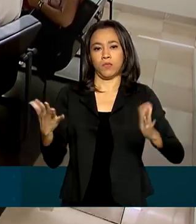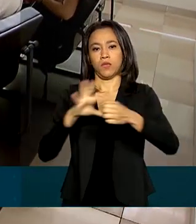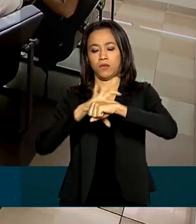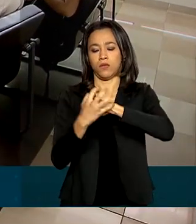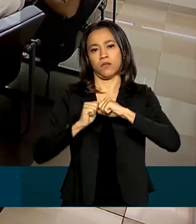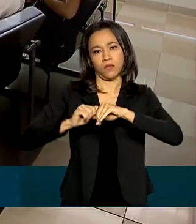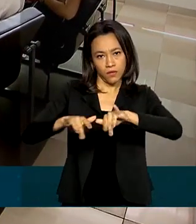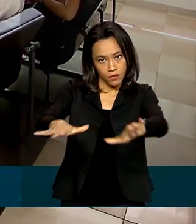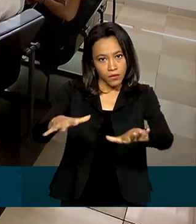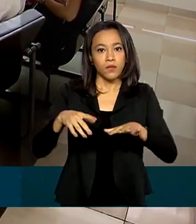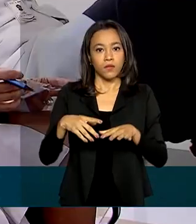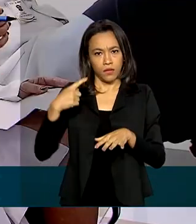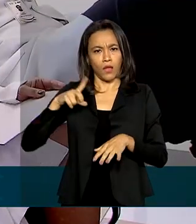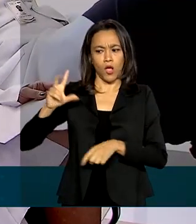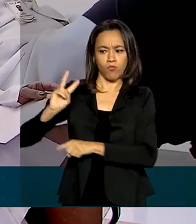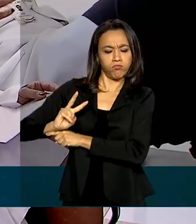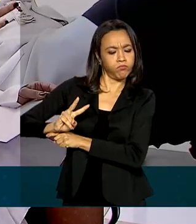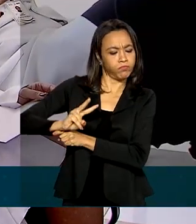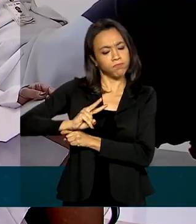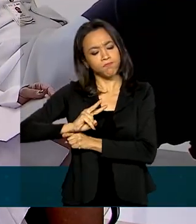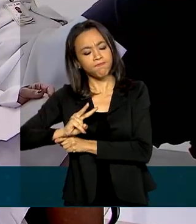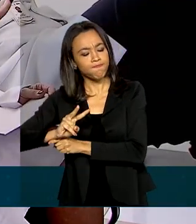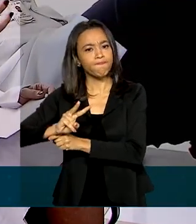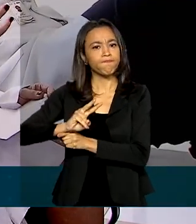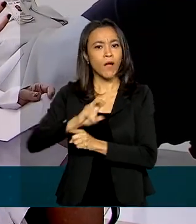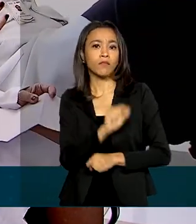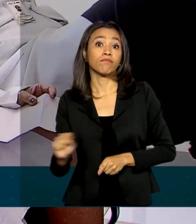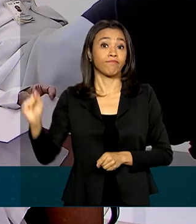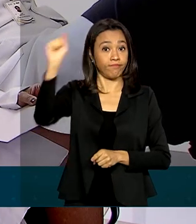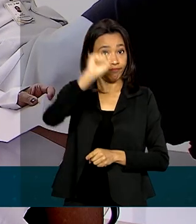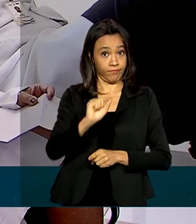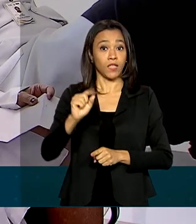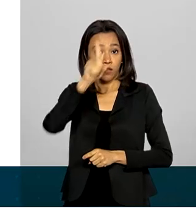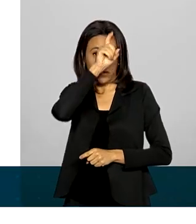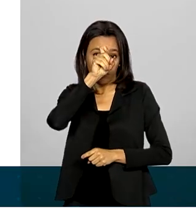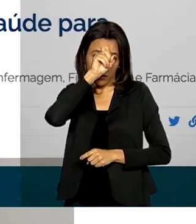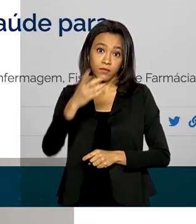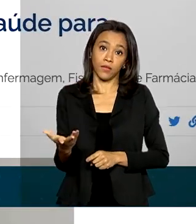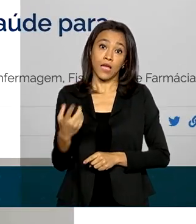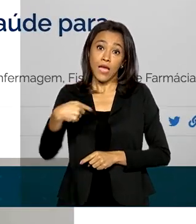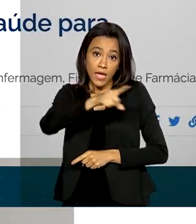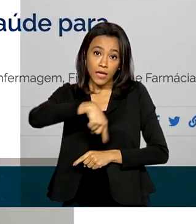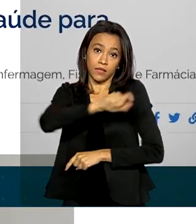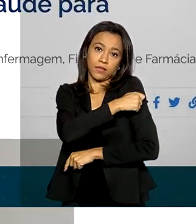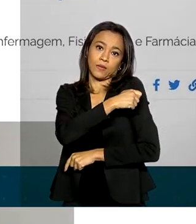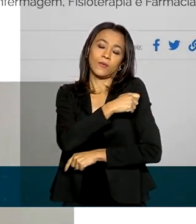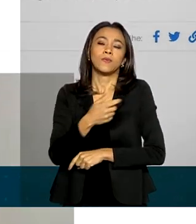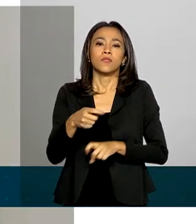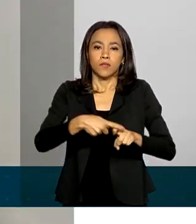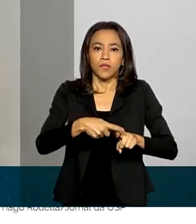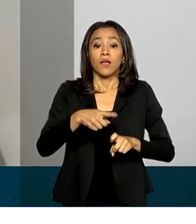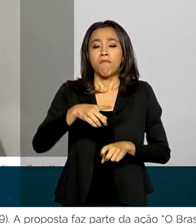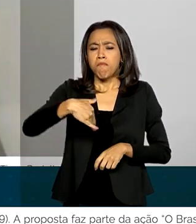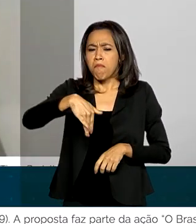Eles trabalham sob supervisão nas unidades de saúde. Os estudantes, eles são mais de 105